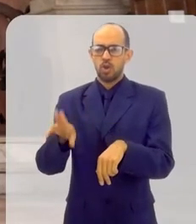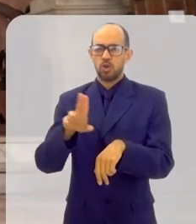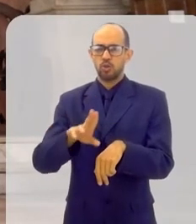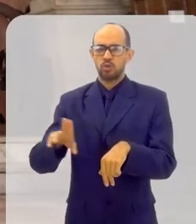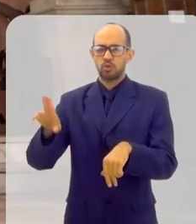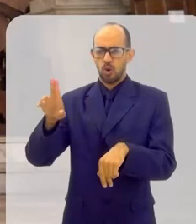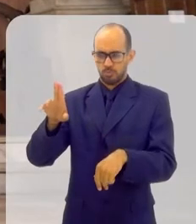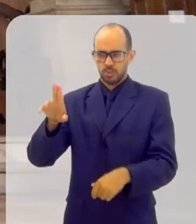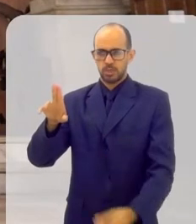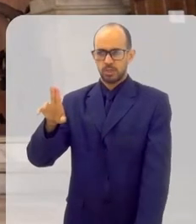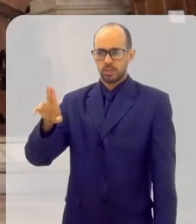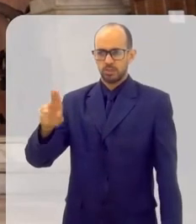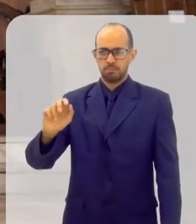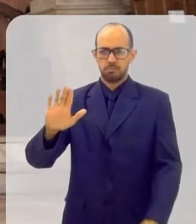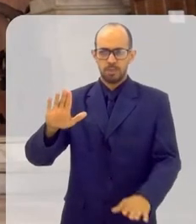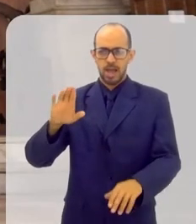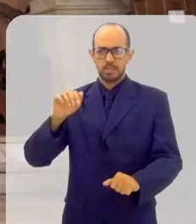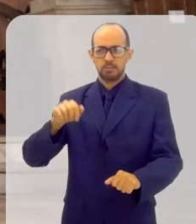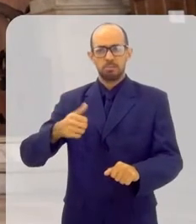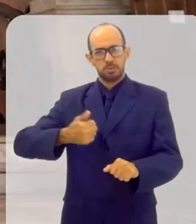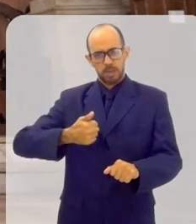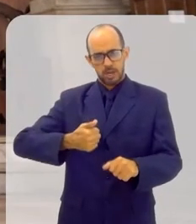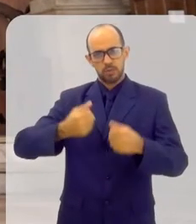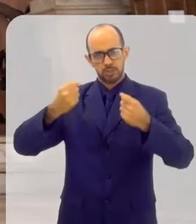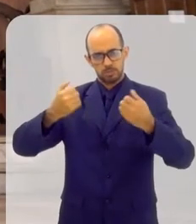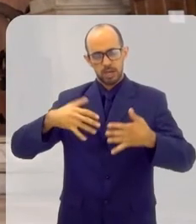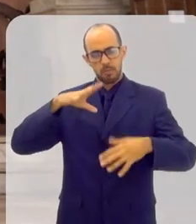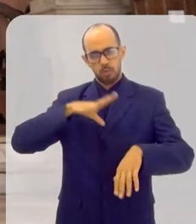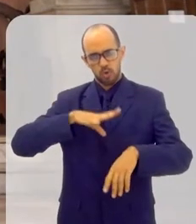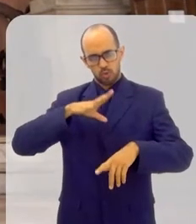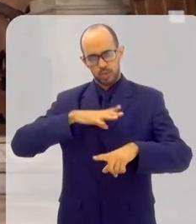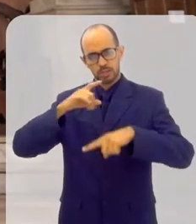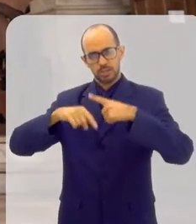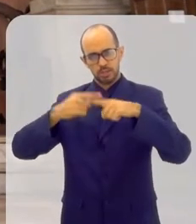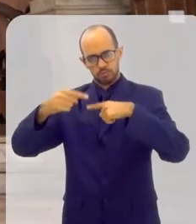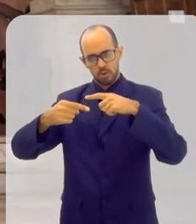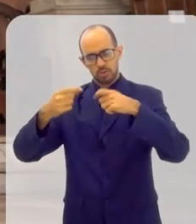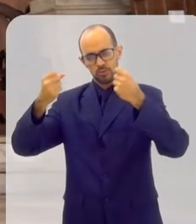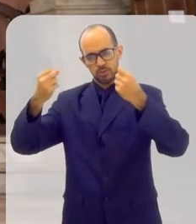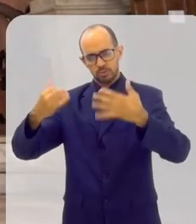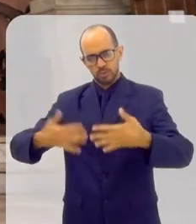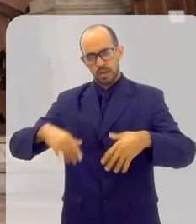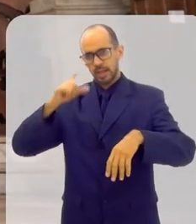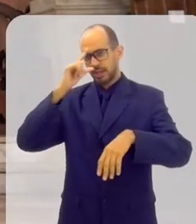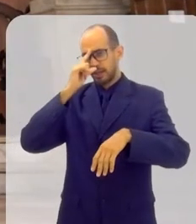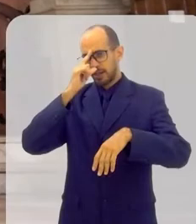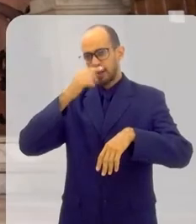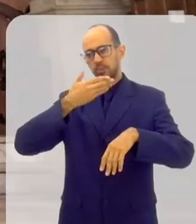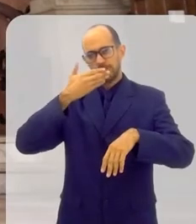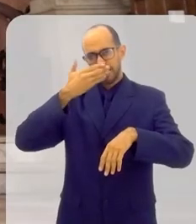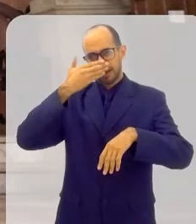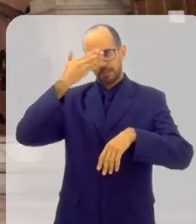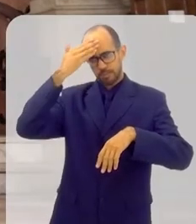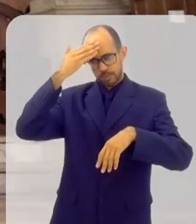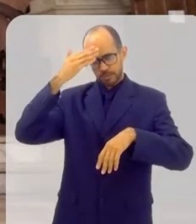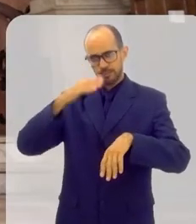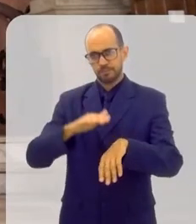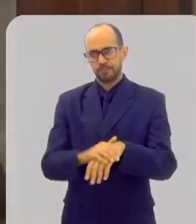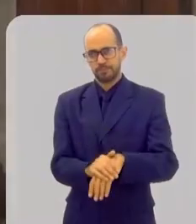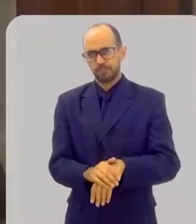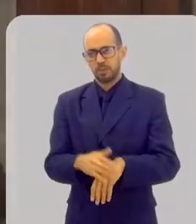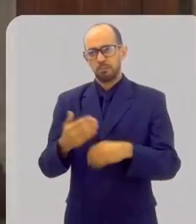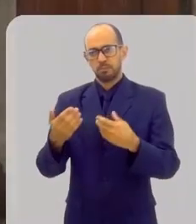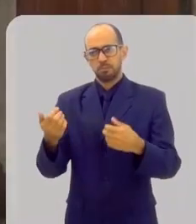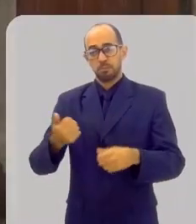Santíssima Trindade, mas eu vou falar primeiro em português, para as pessoas entenderem, depois eu falo em grego e árabe. Então, primeiro